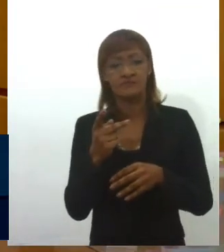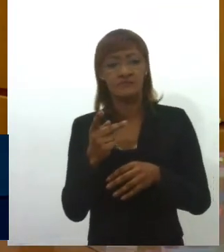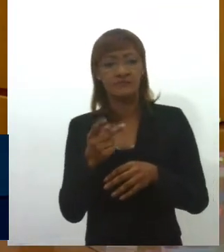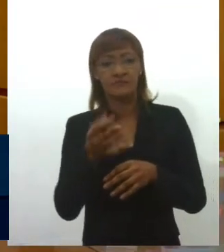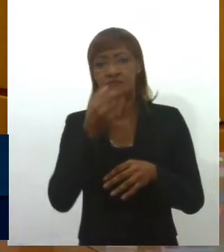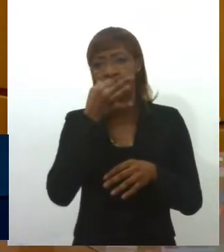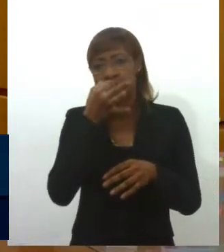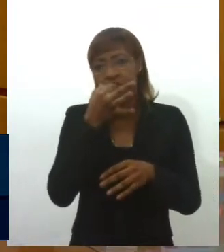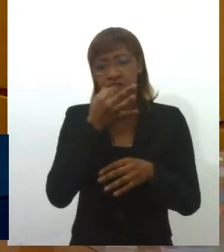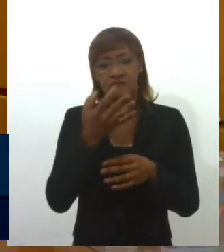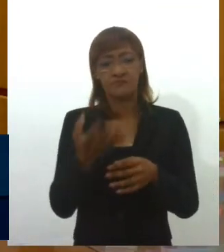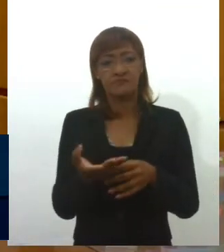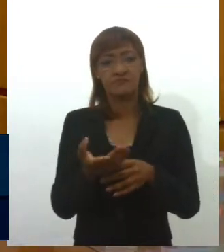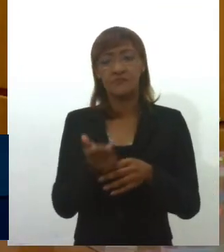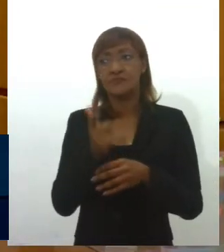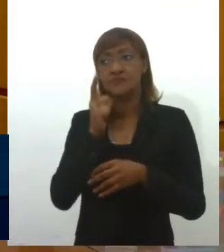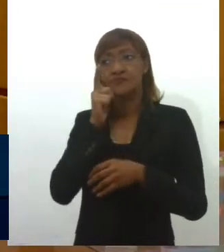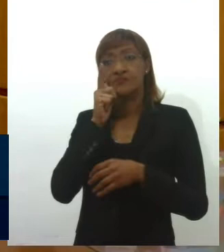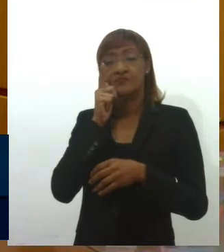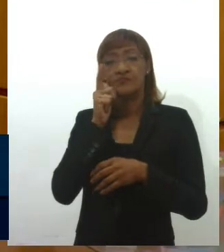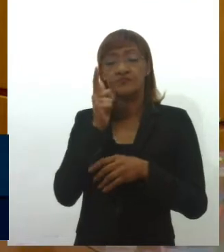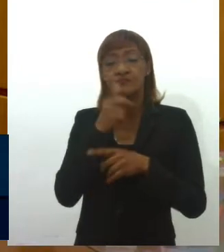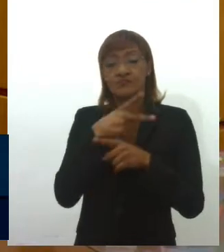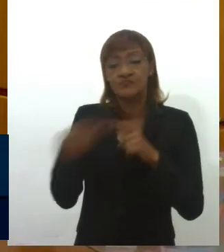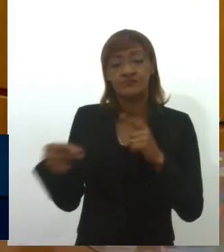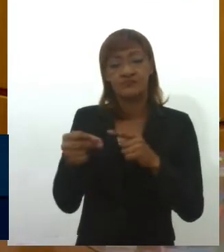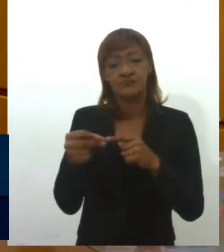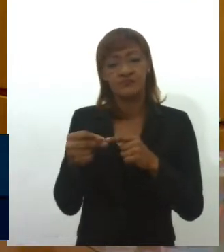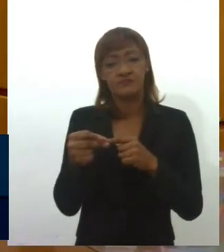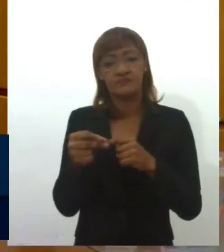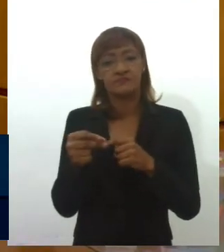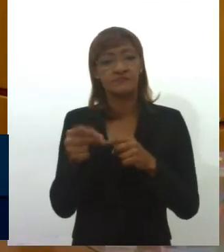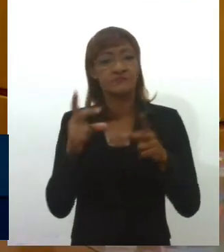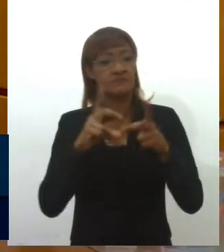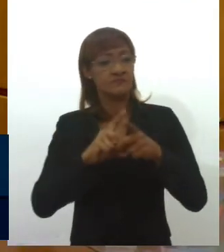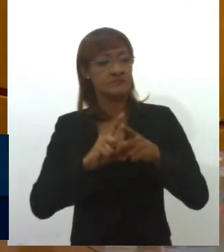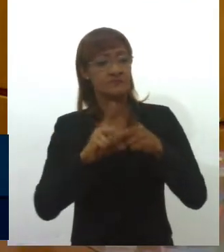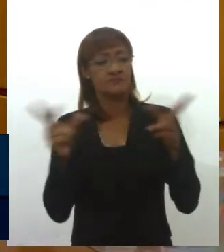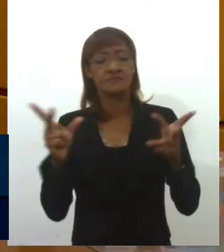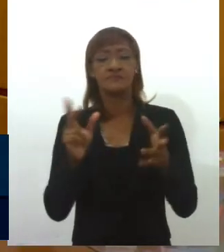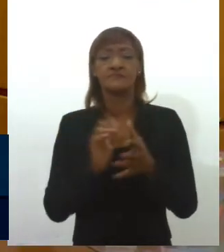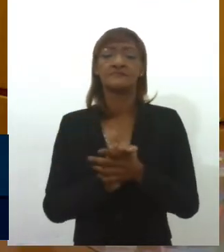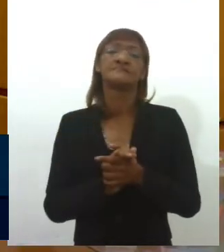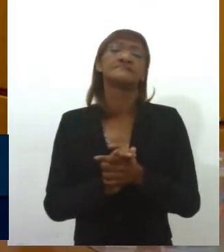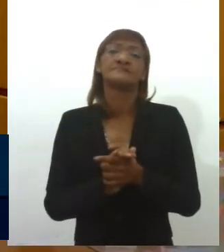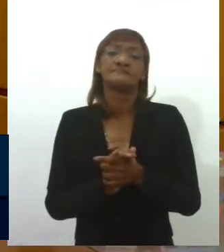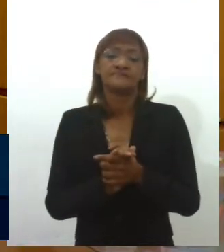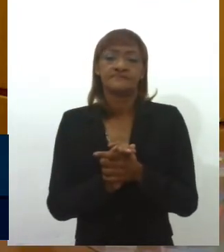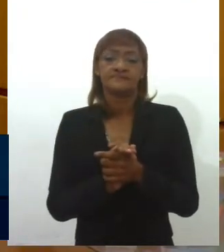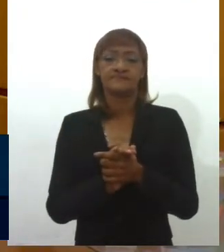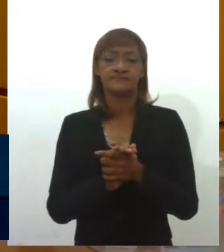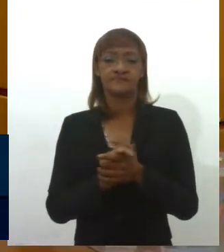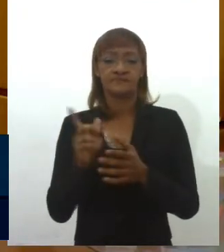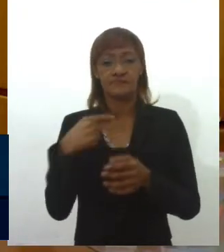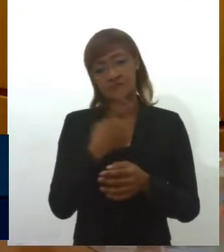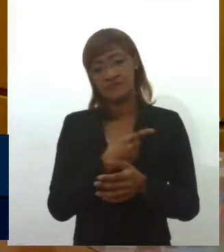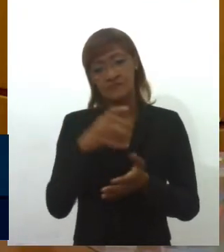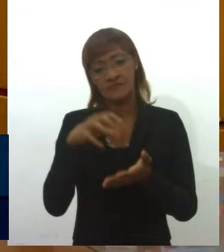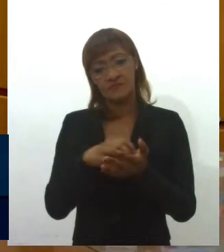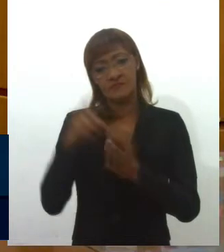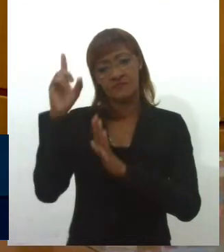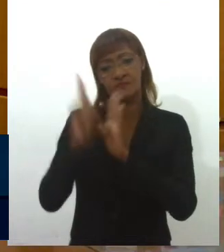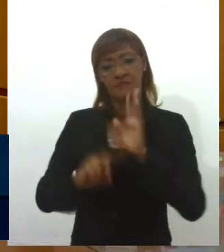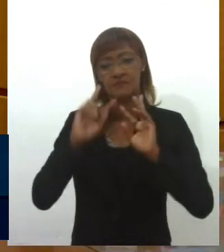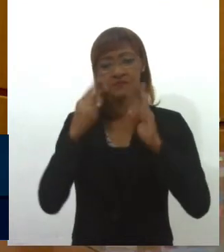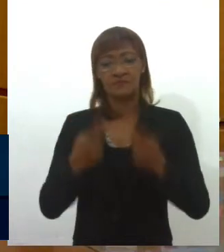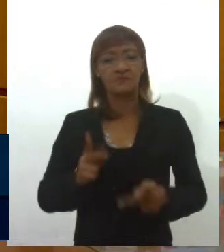dos regimes democráticos, uma pauta que nós, que militamos na área dos direitos humanos, sempre defendemos,